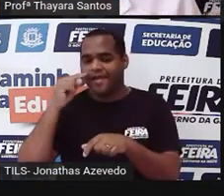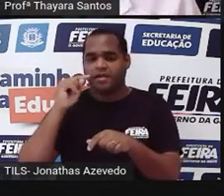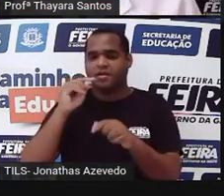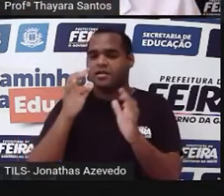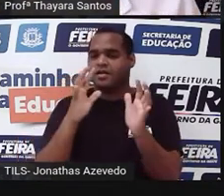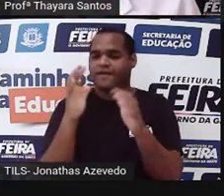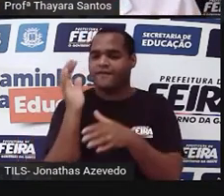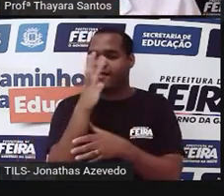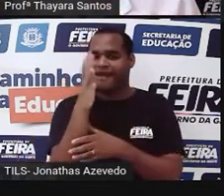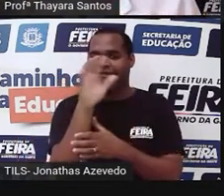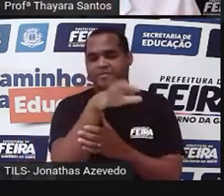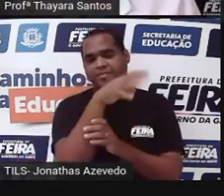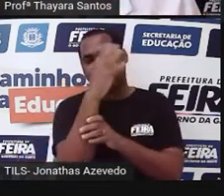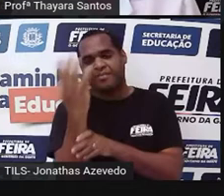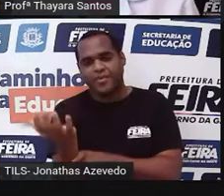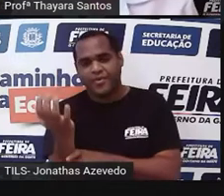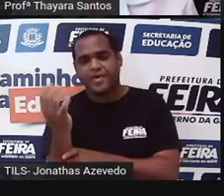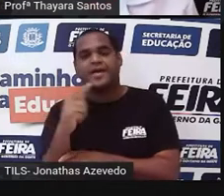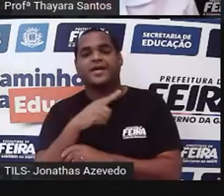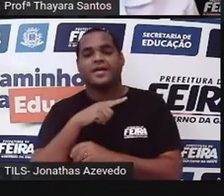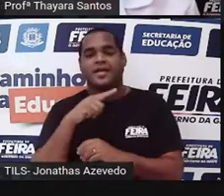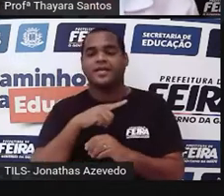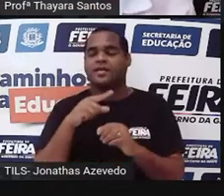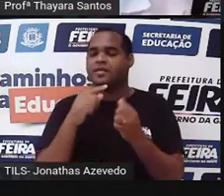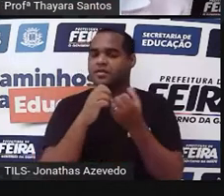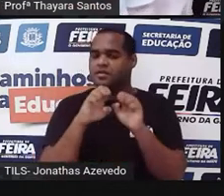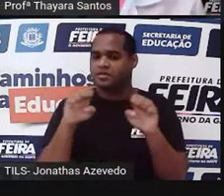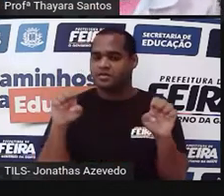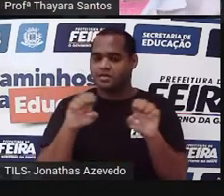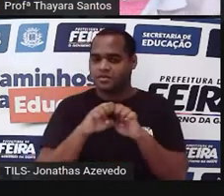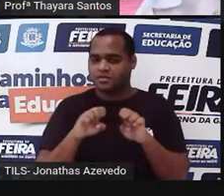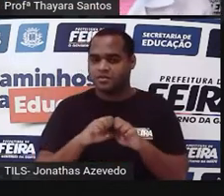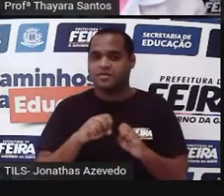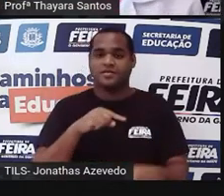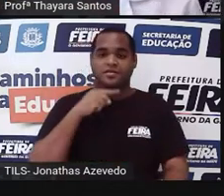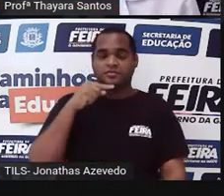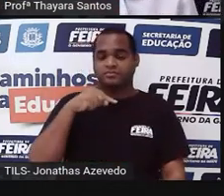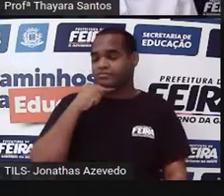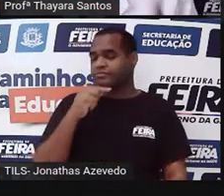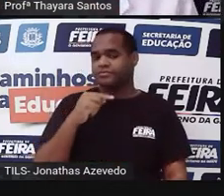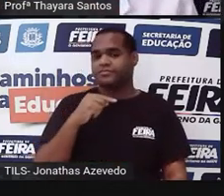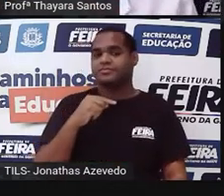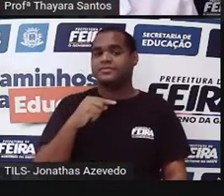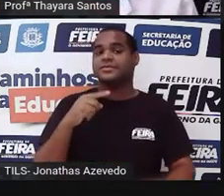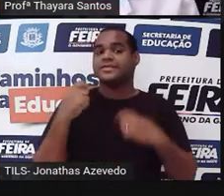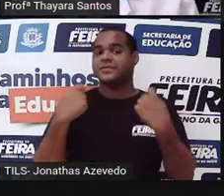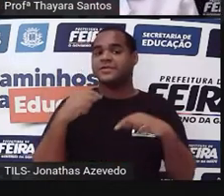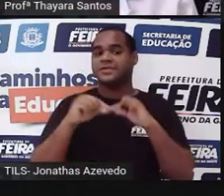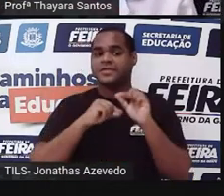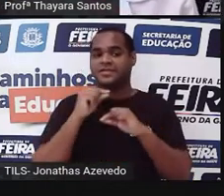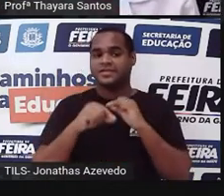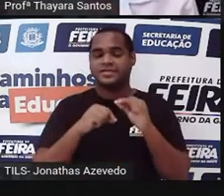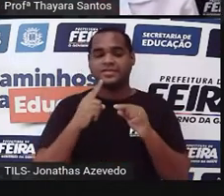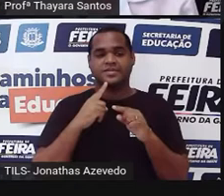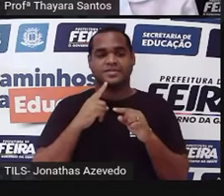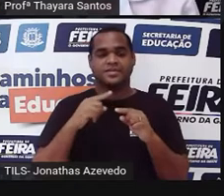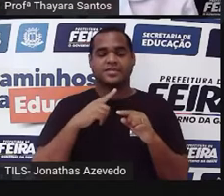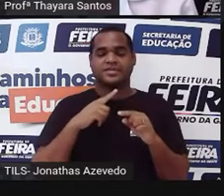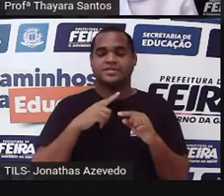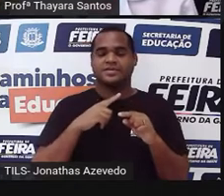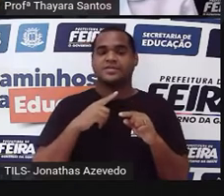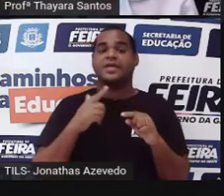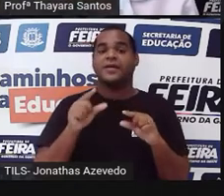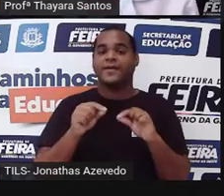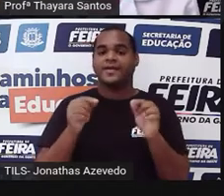por ela ser desse tamanho, essa estrutura, eles não conseguiram levantar ela. Então, o que é que eles fizeram? Ela caiu bem no meio de uma estrada.